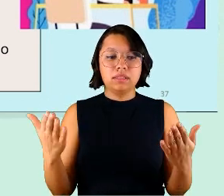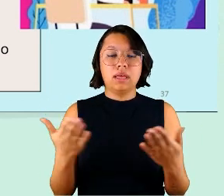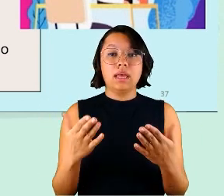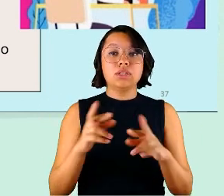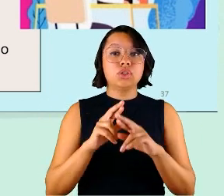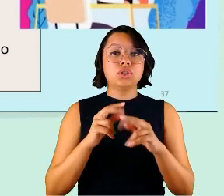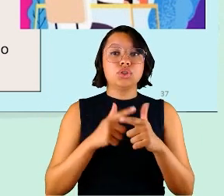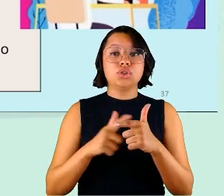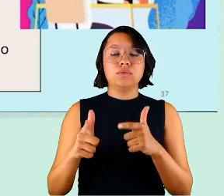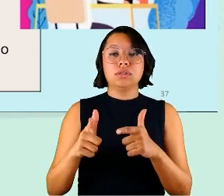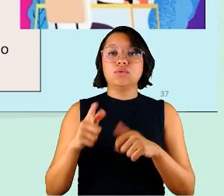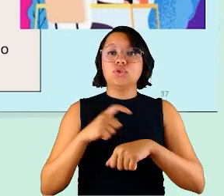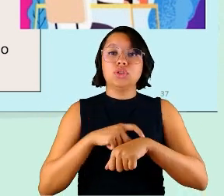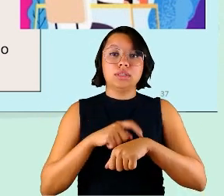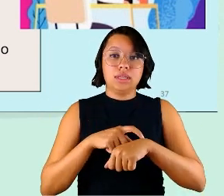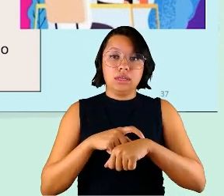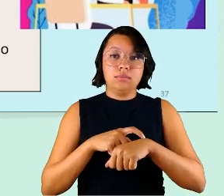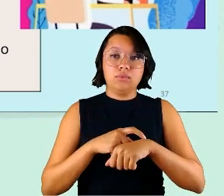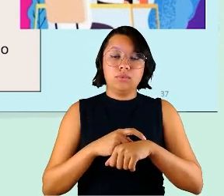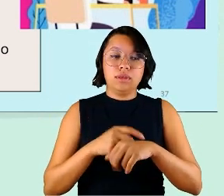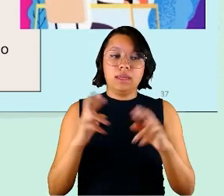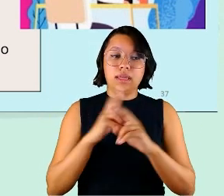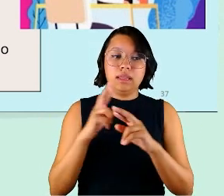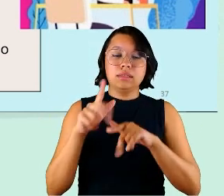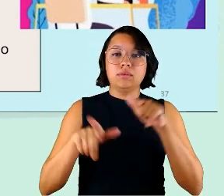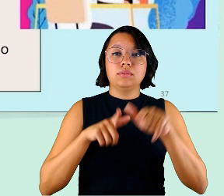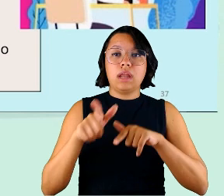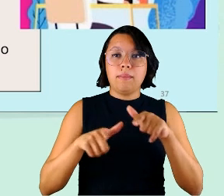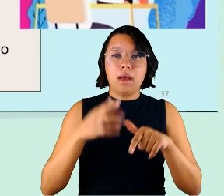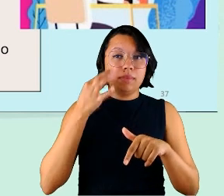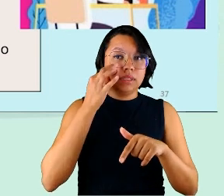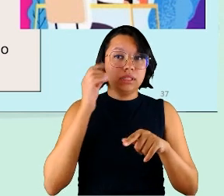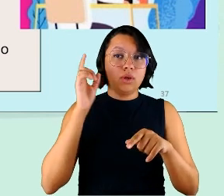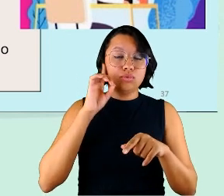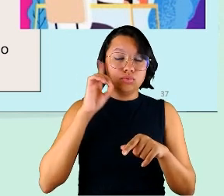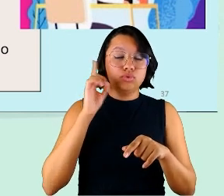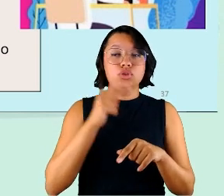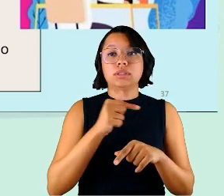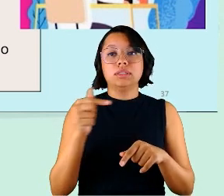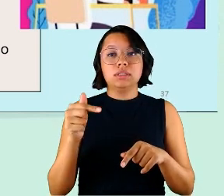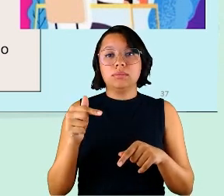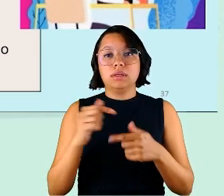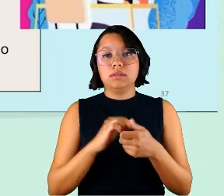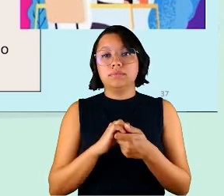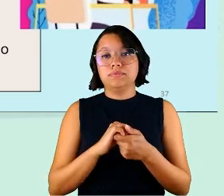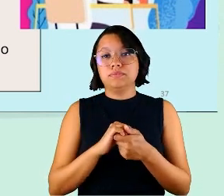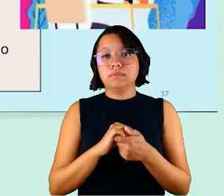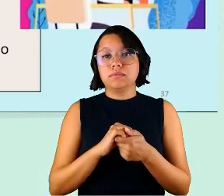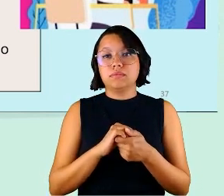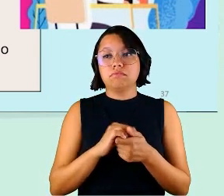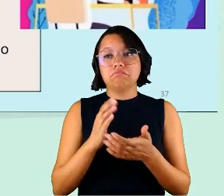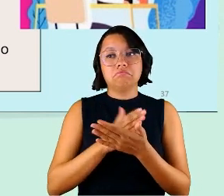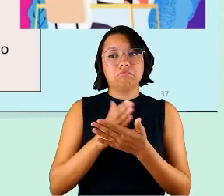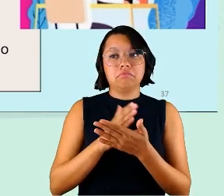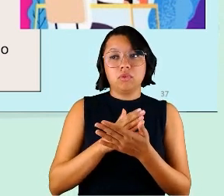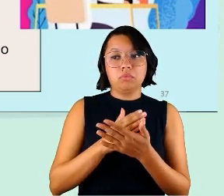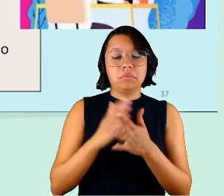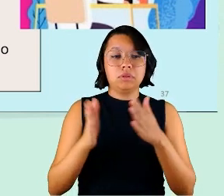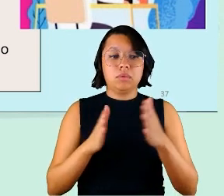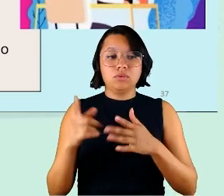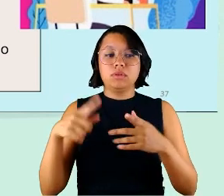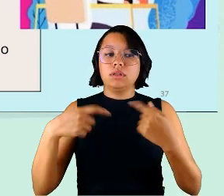de tempo e a questão do trabalho presencial todos os dias da semana que em alguns casos ele é